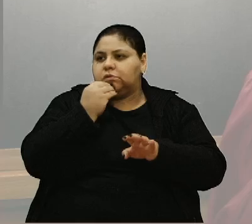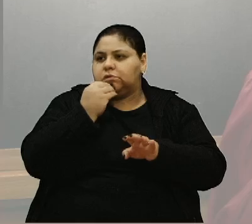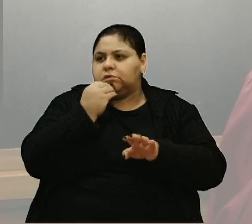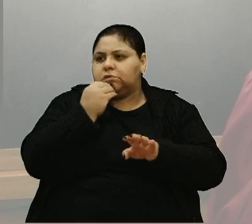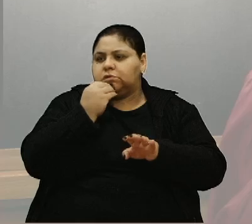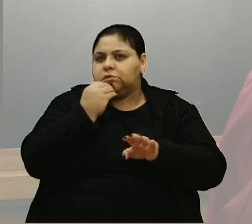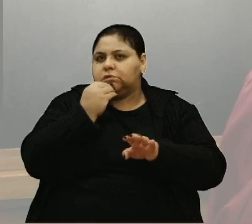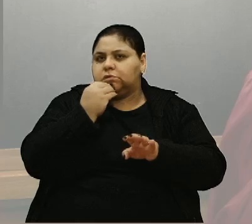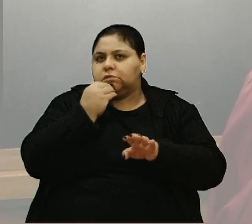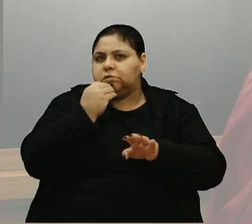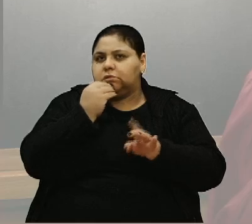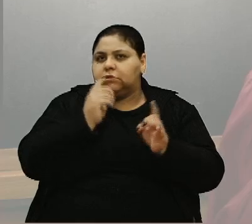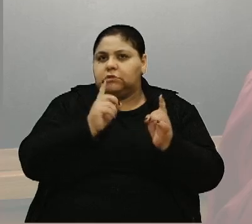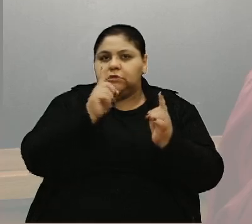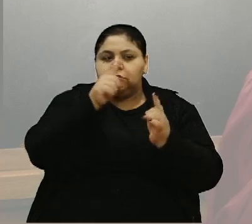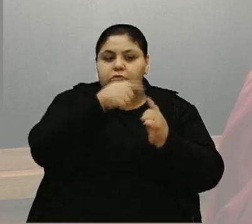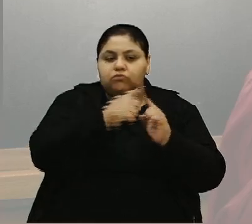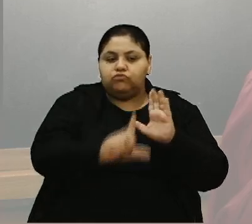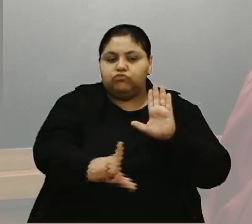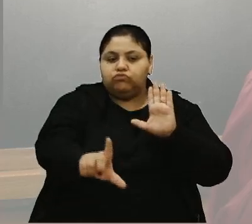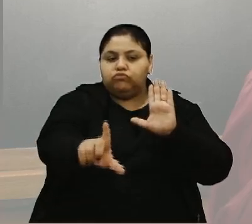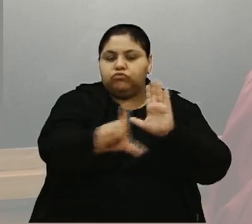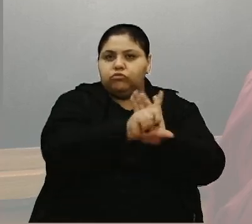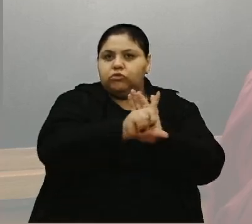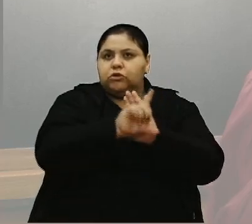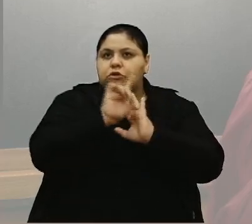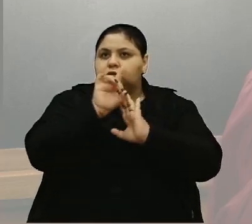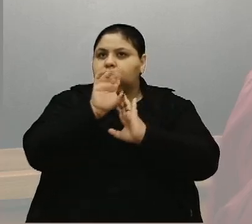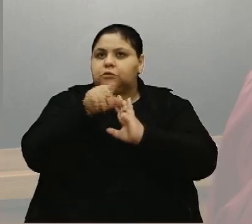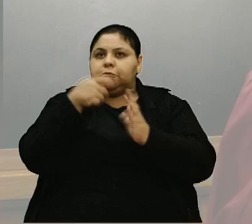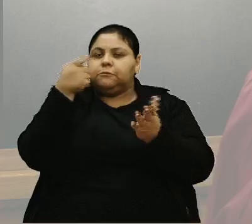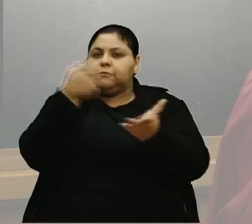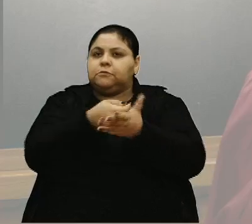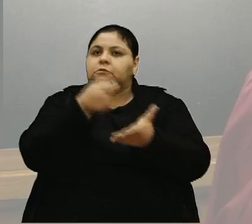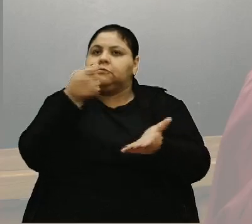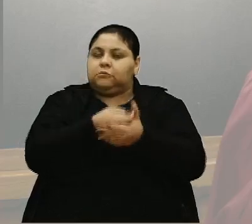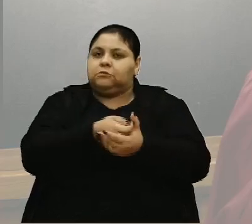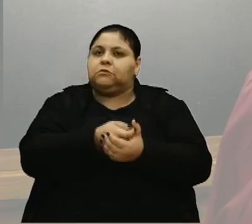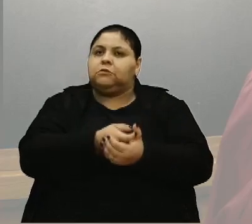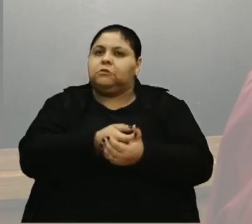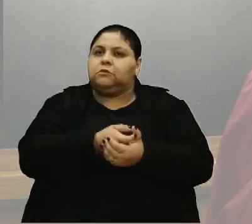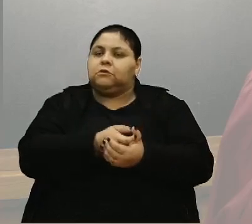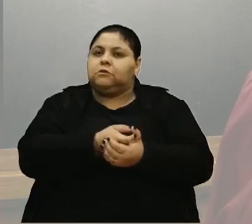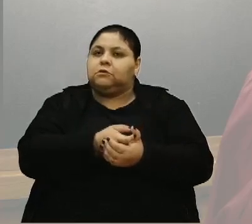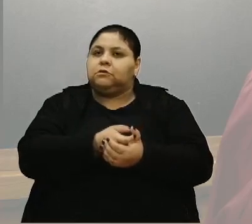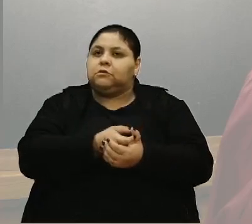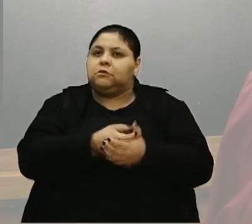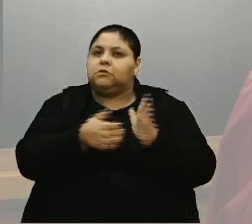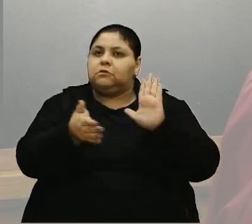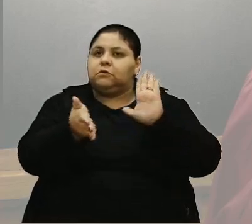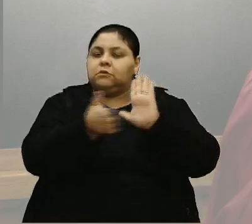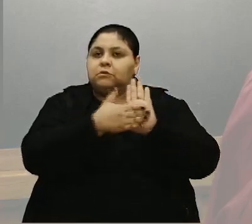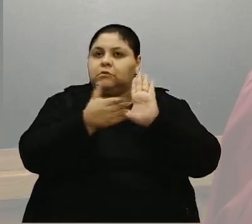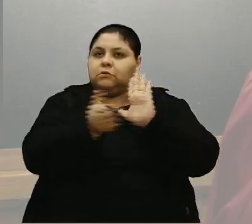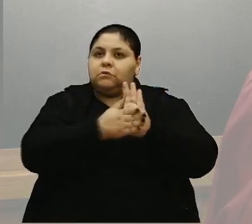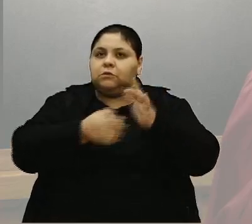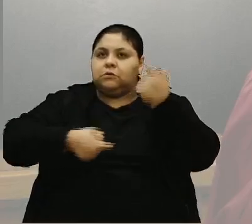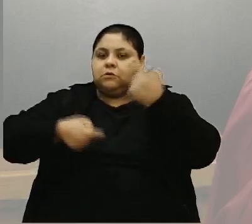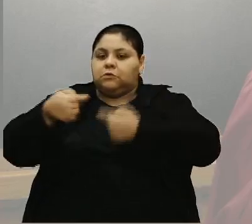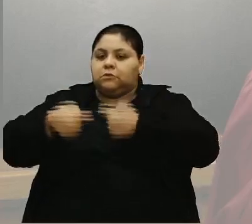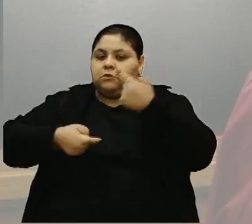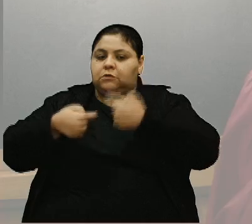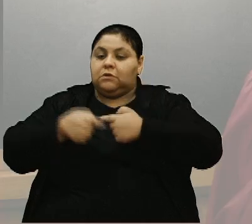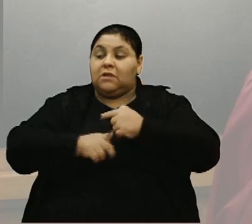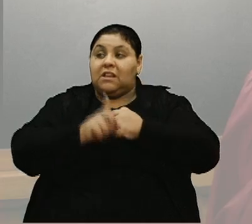intenção, numa lei, isso aqui não obriga, mas é uma proposição, um debate que se fez